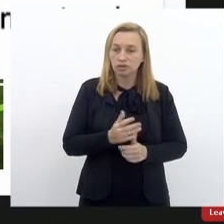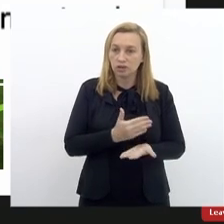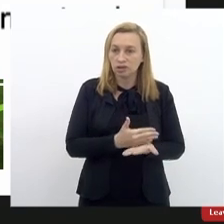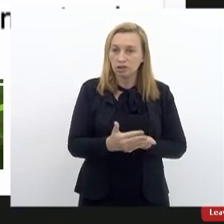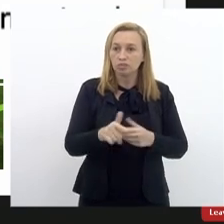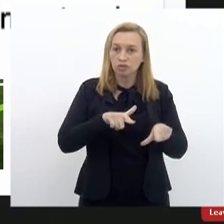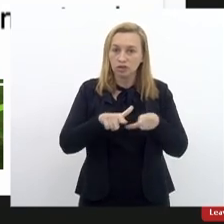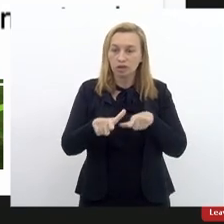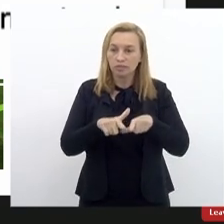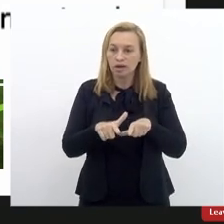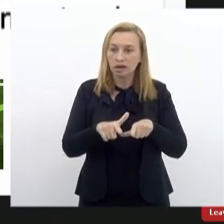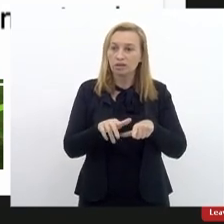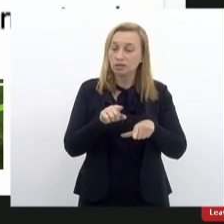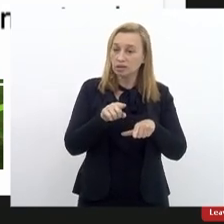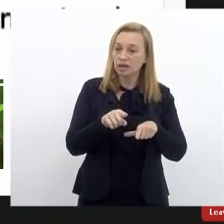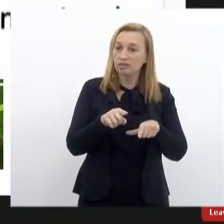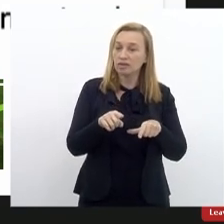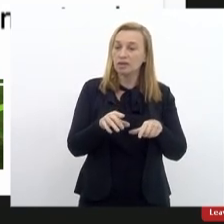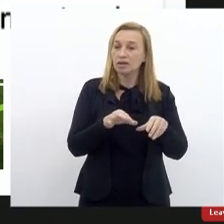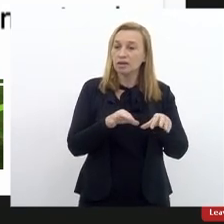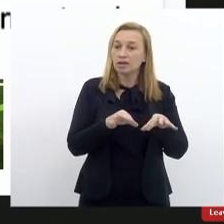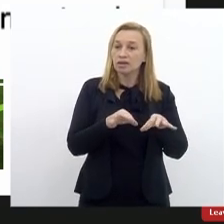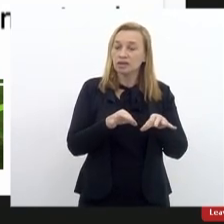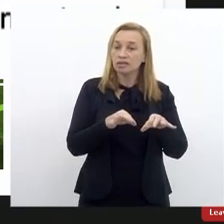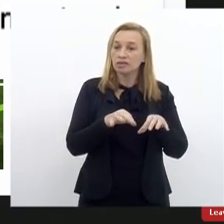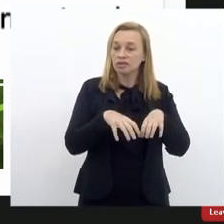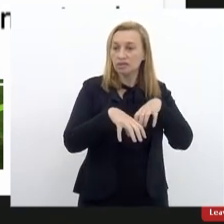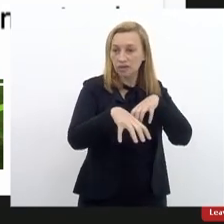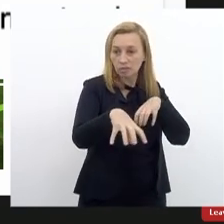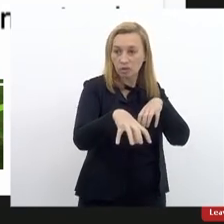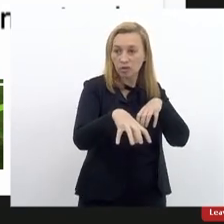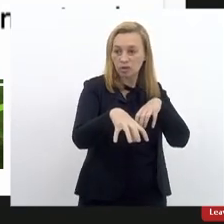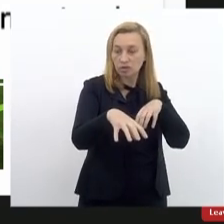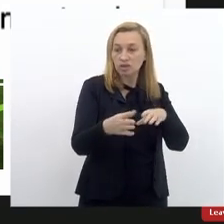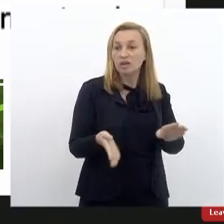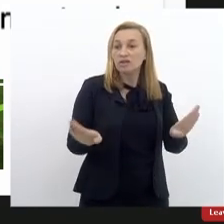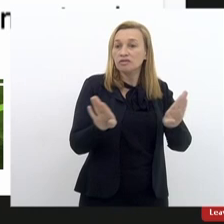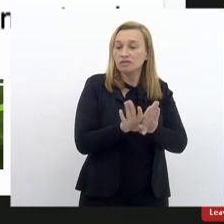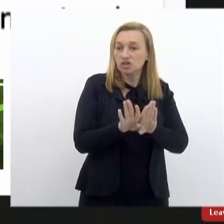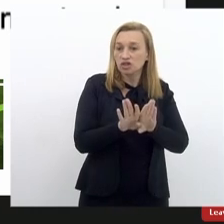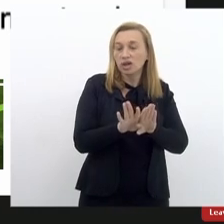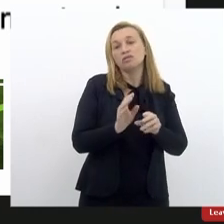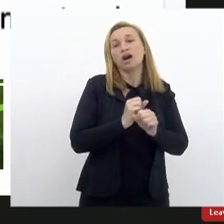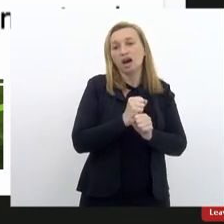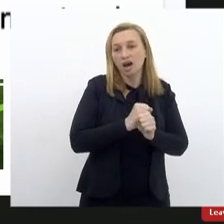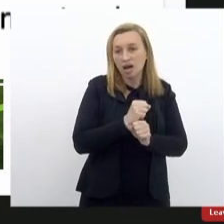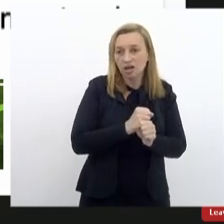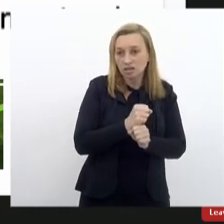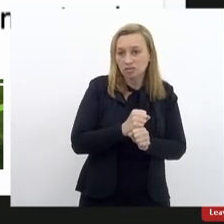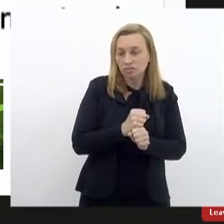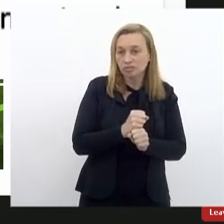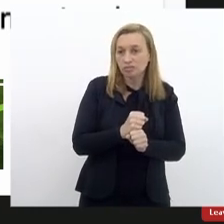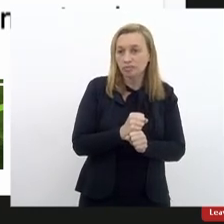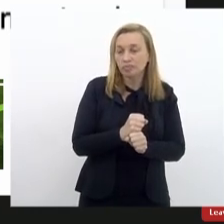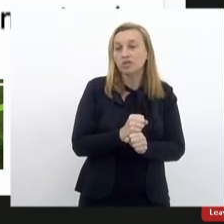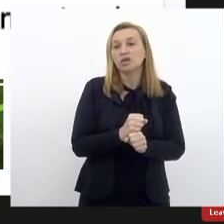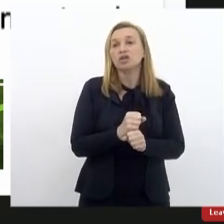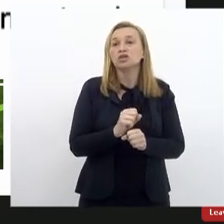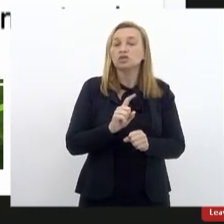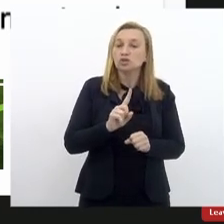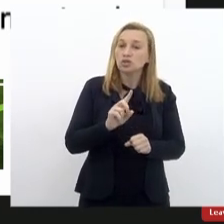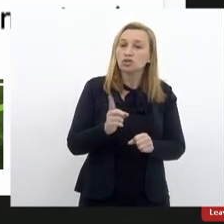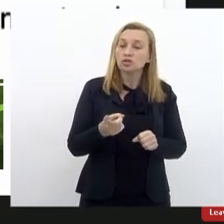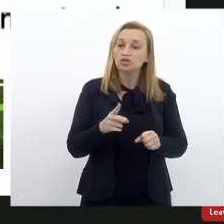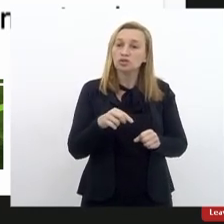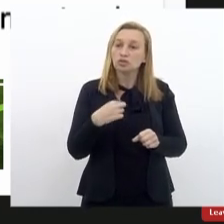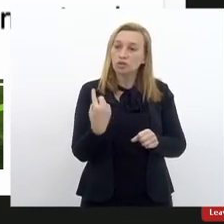esse trabalho que estava sendo feito de forma remota, o Conselho Estadual ficou fechado durante muito tempo, fechado fisicamente, nós reiniciamos os